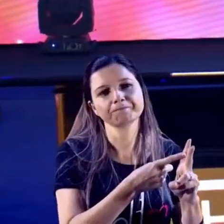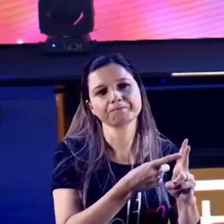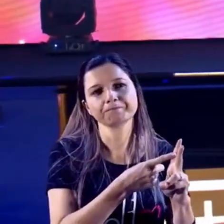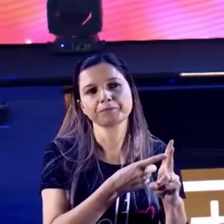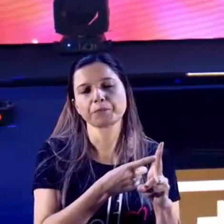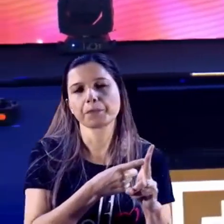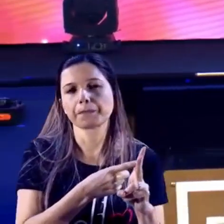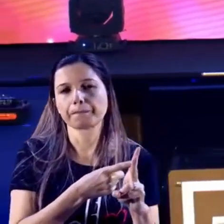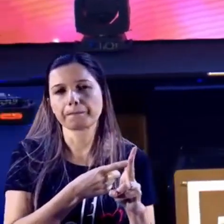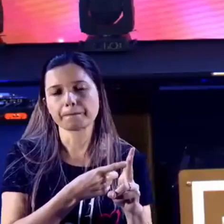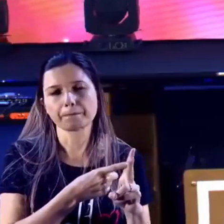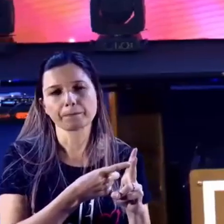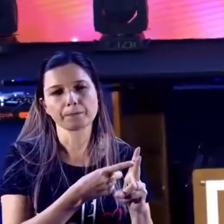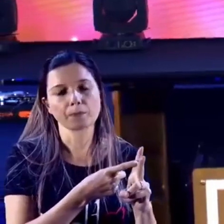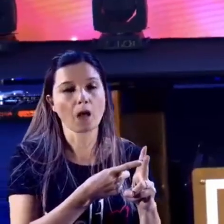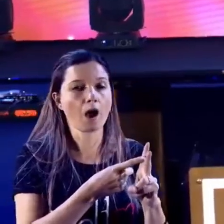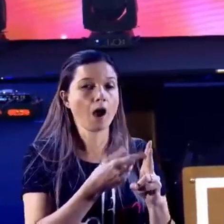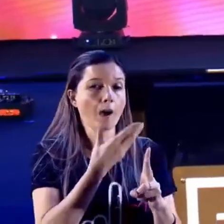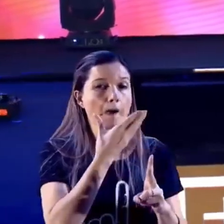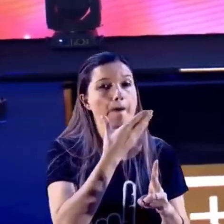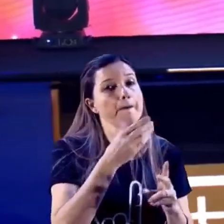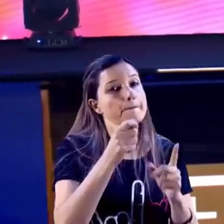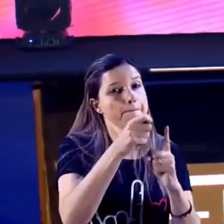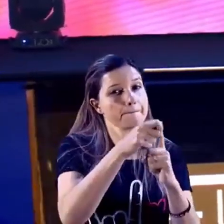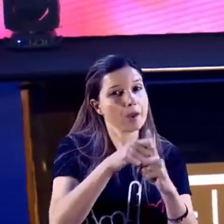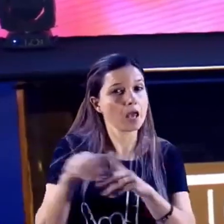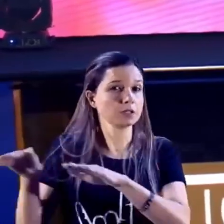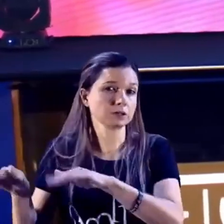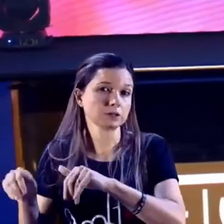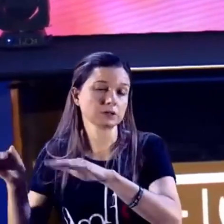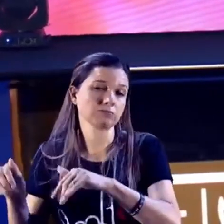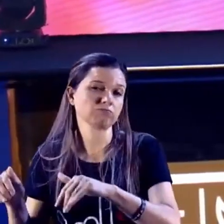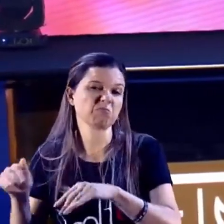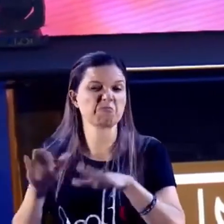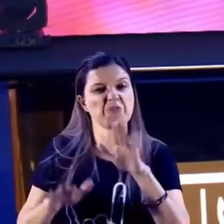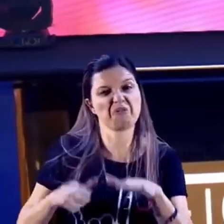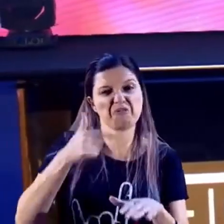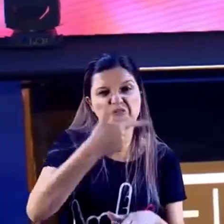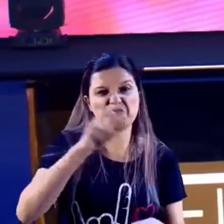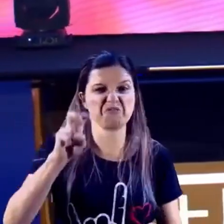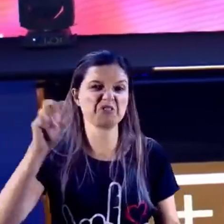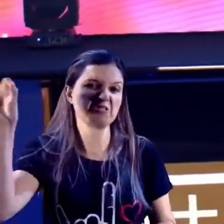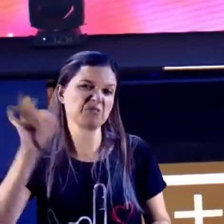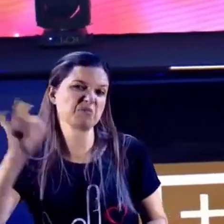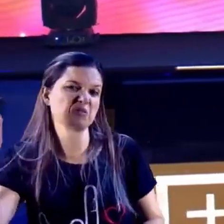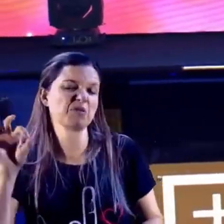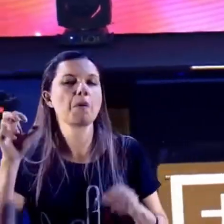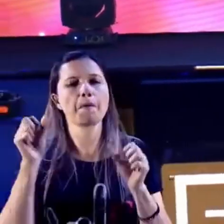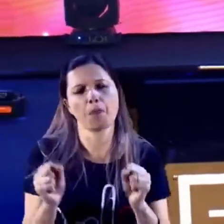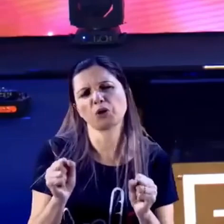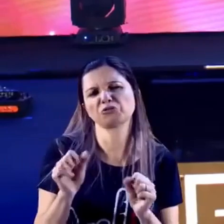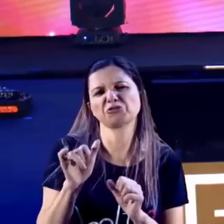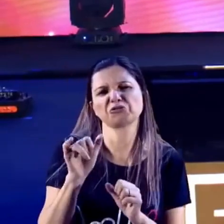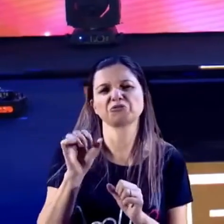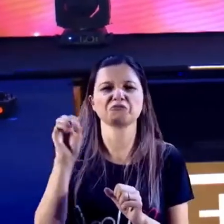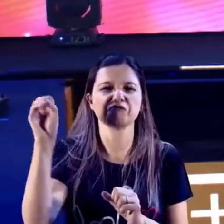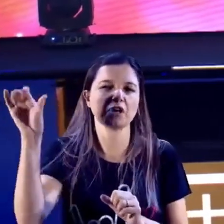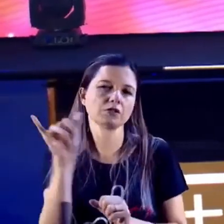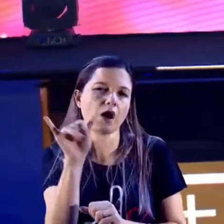em setembro, talvez 25% das pessoas já vão poder voltar a viajar de avião.